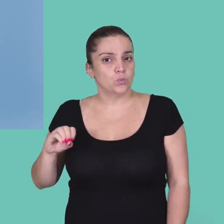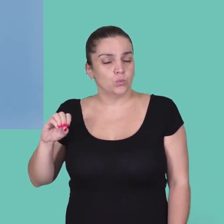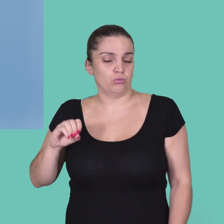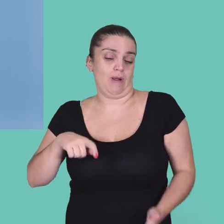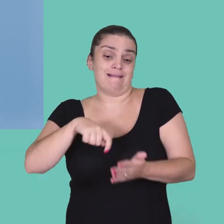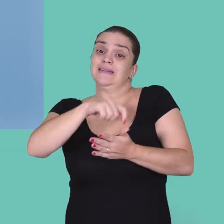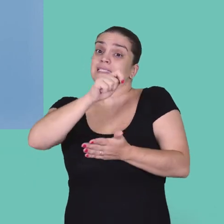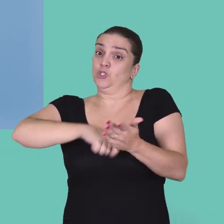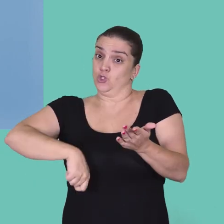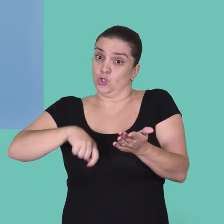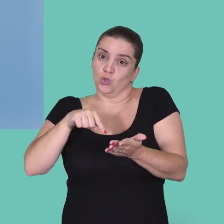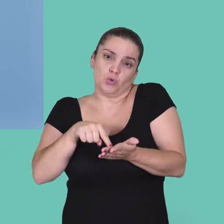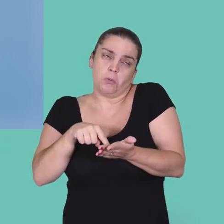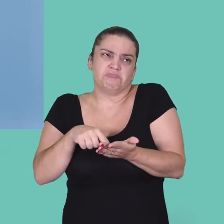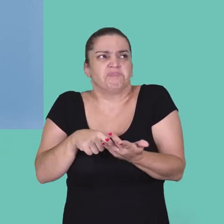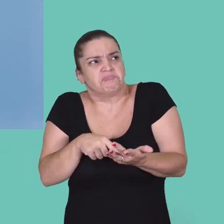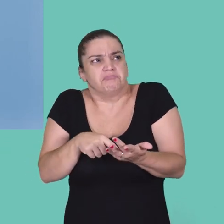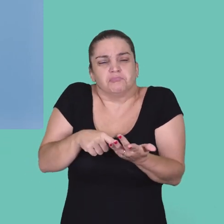2017,